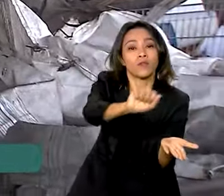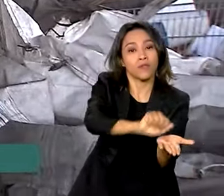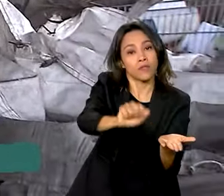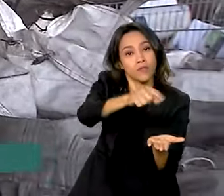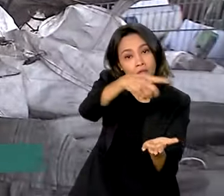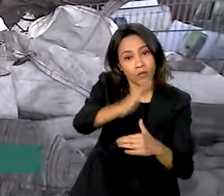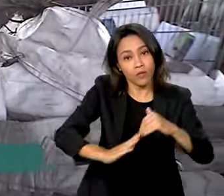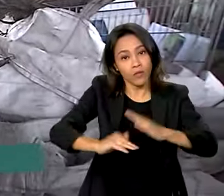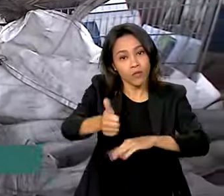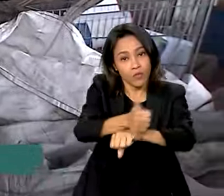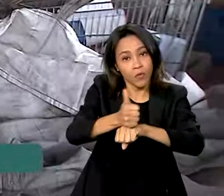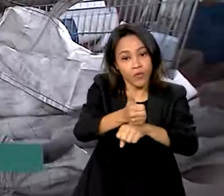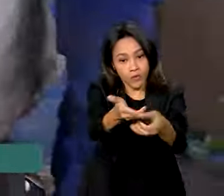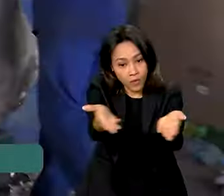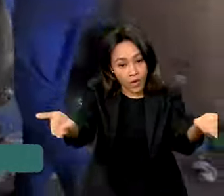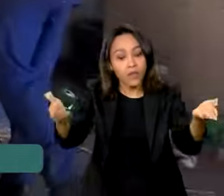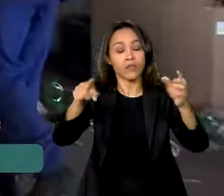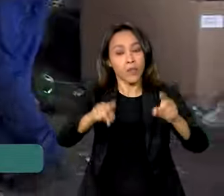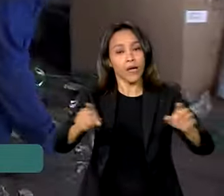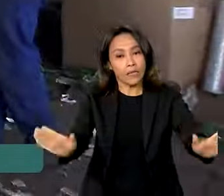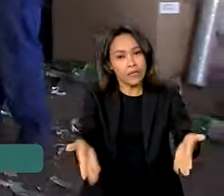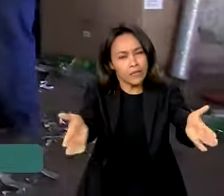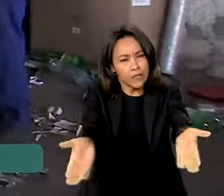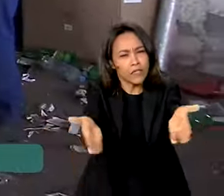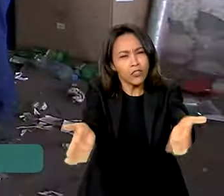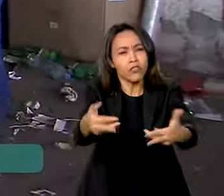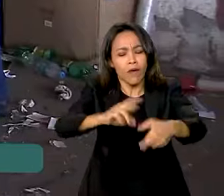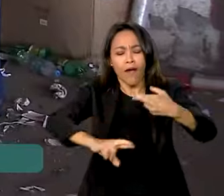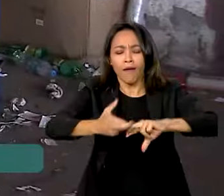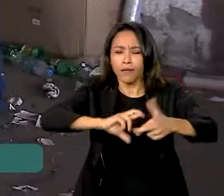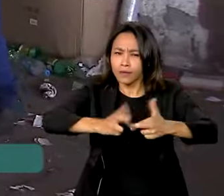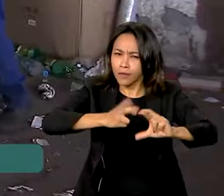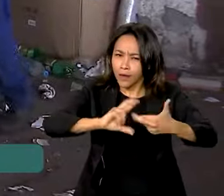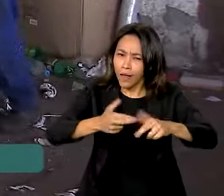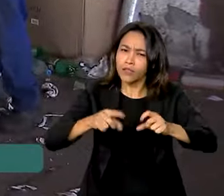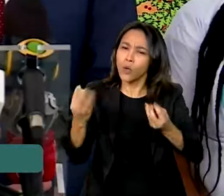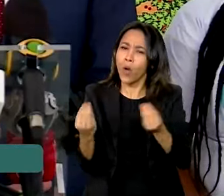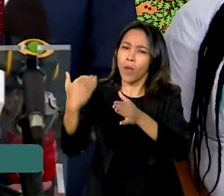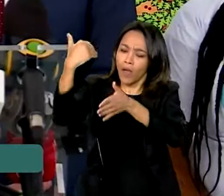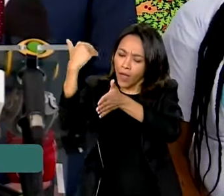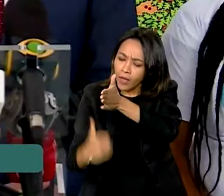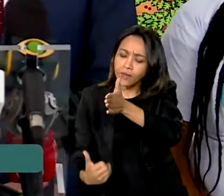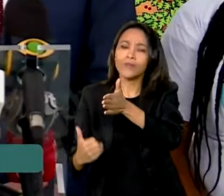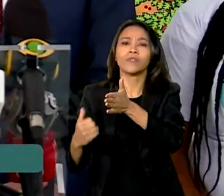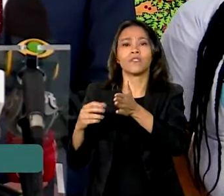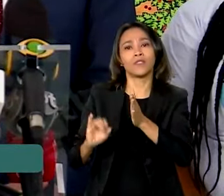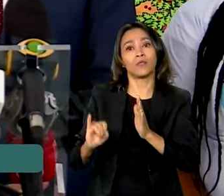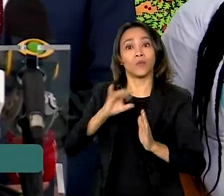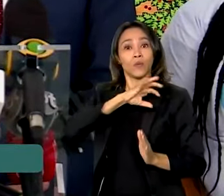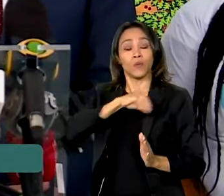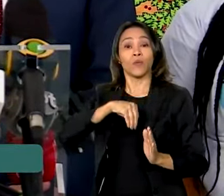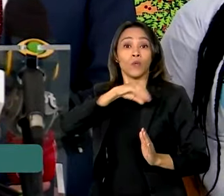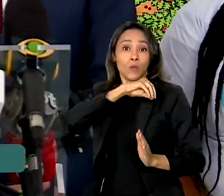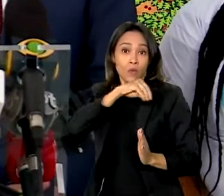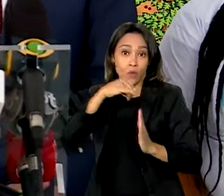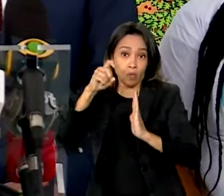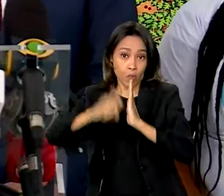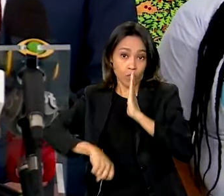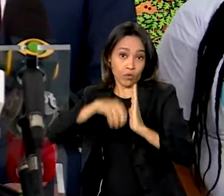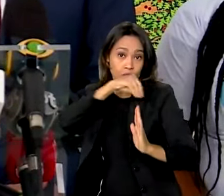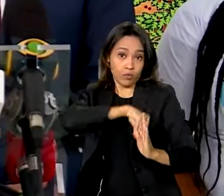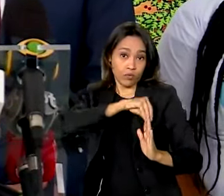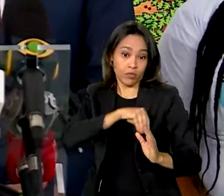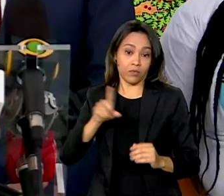um projeto de incentivo à reciclagem por meio de dedução do imposto de renda. Com esse trabalho de fazer a reciclagem,